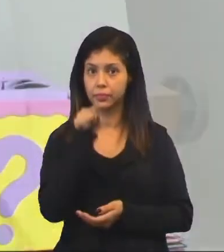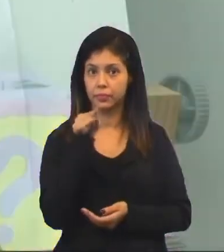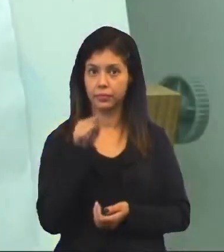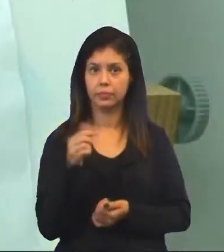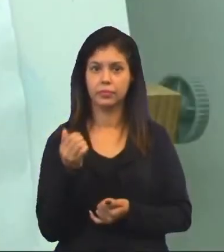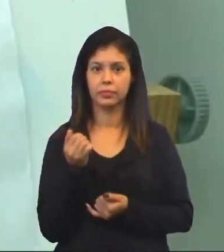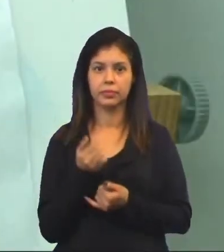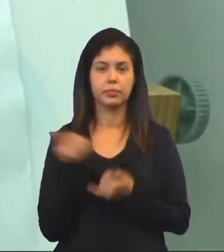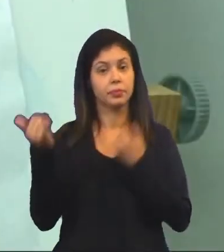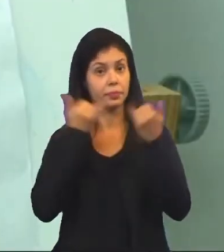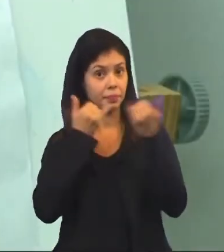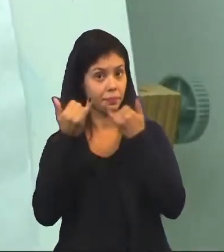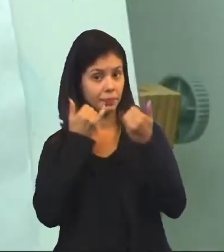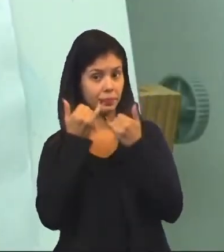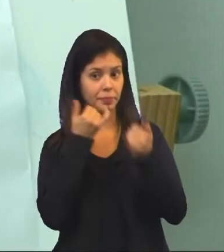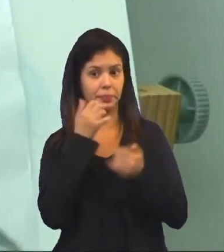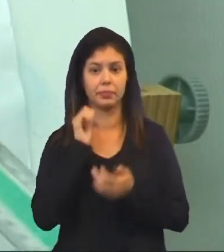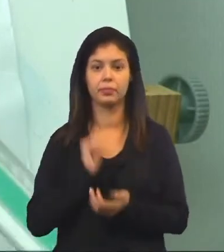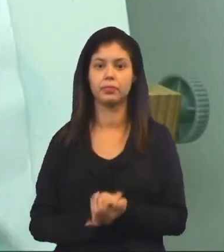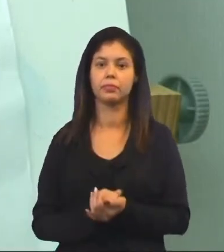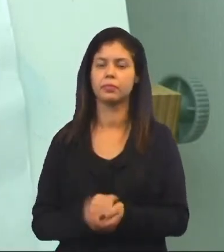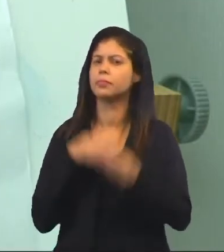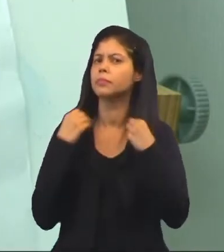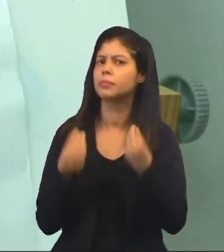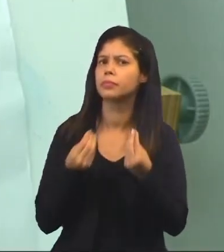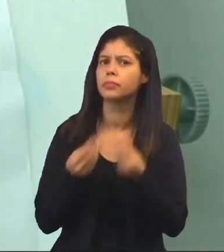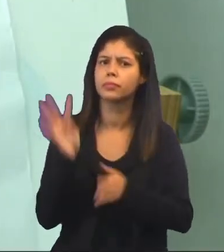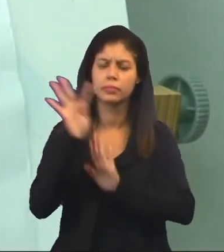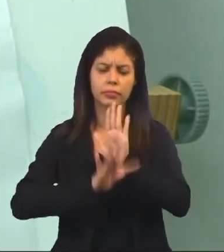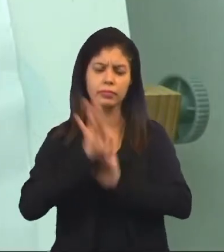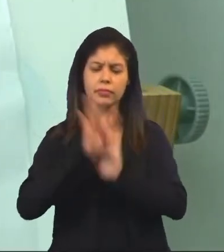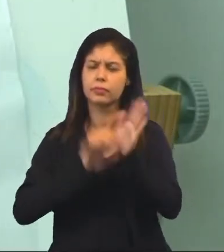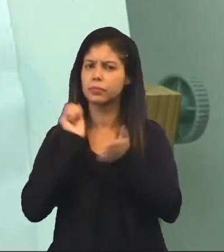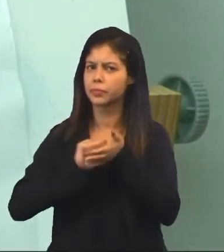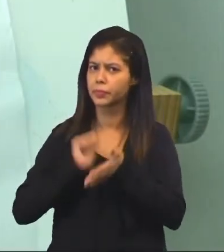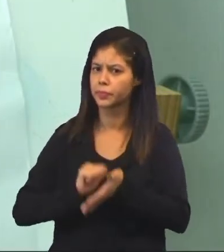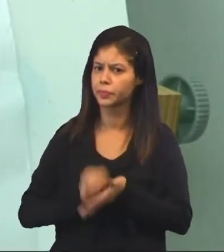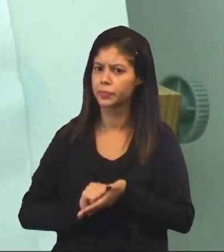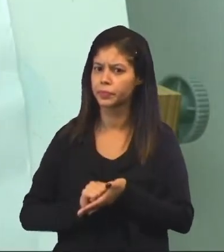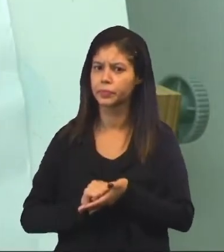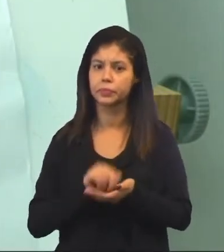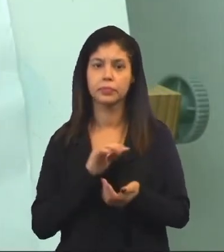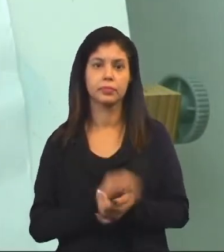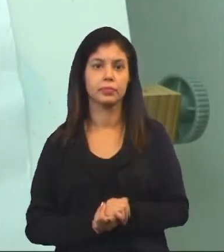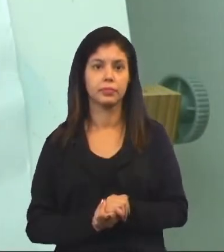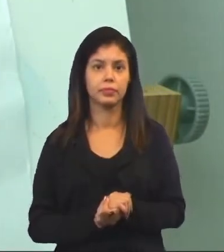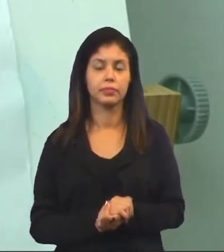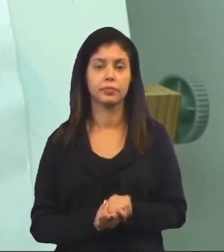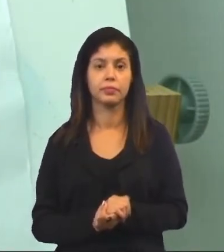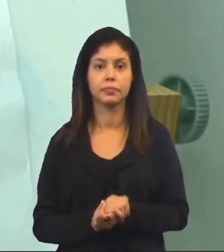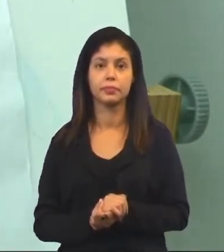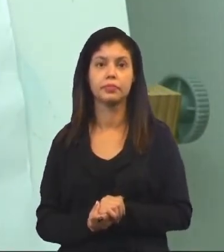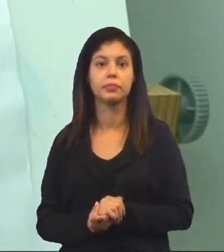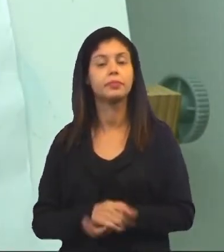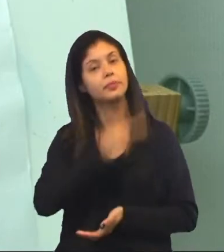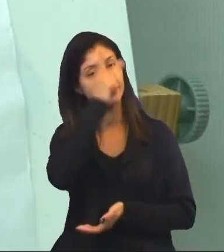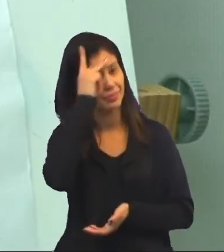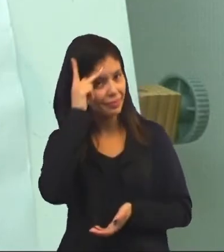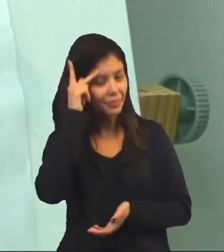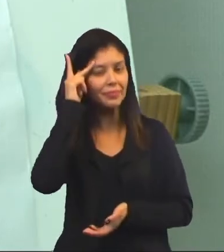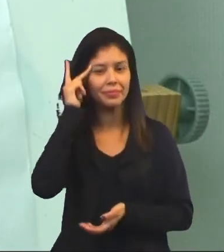uma propaganda. E para quem este texto foi escrito? Para as